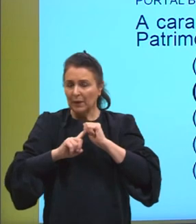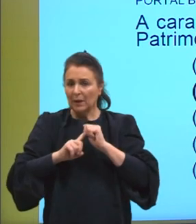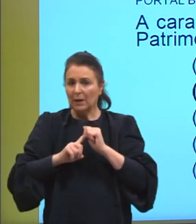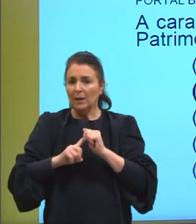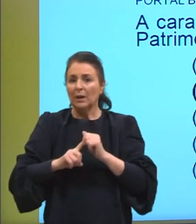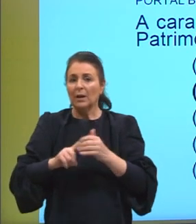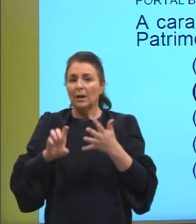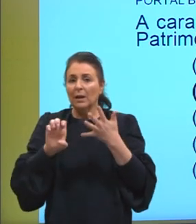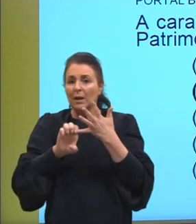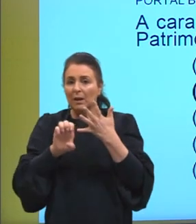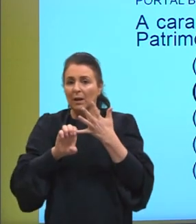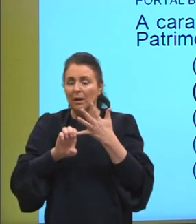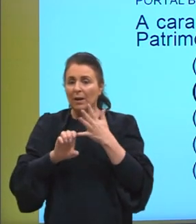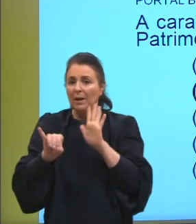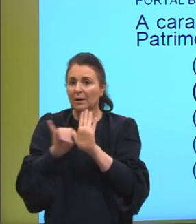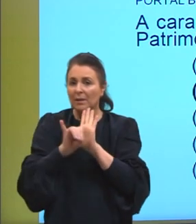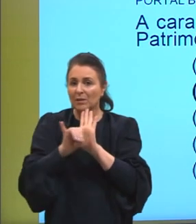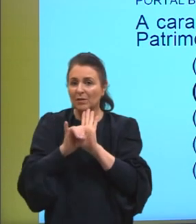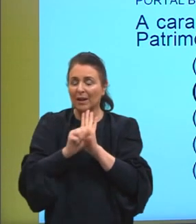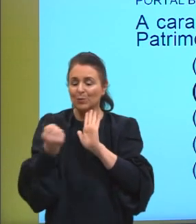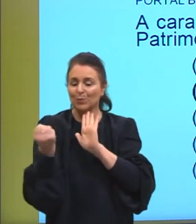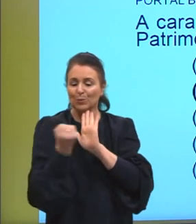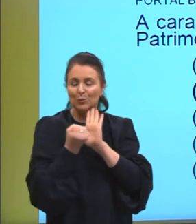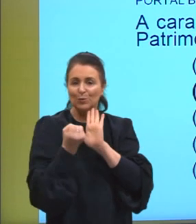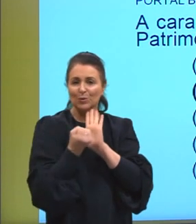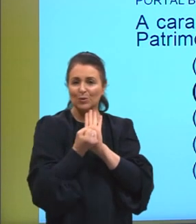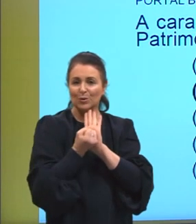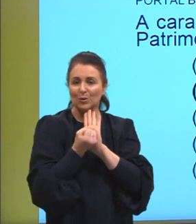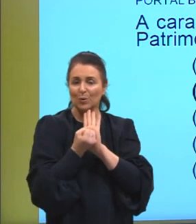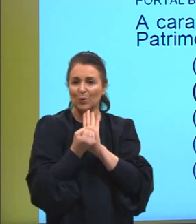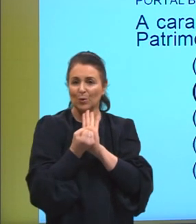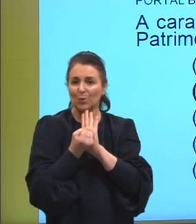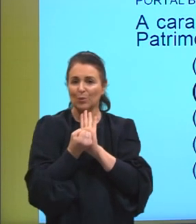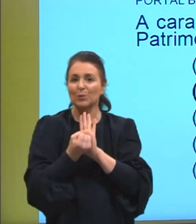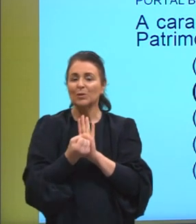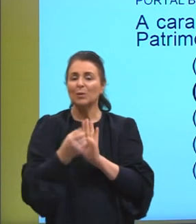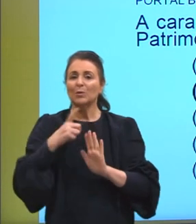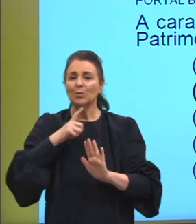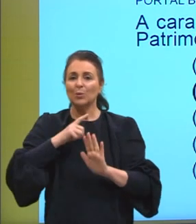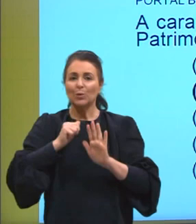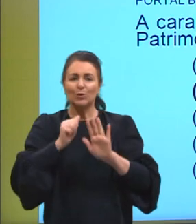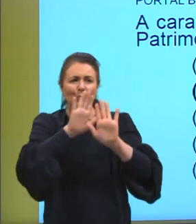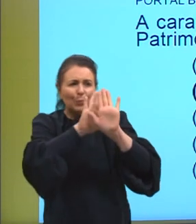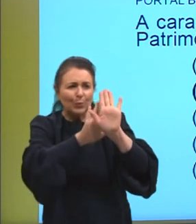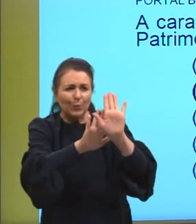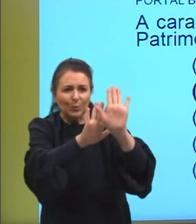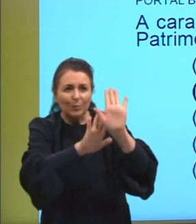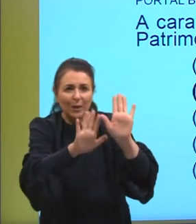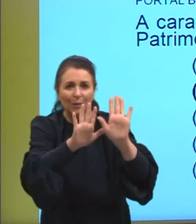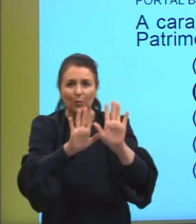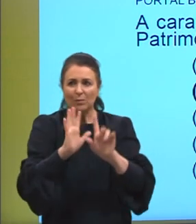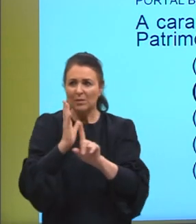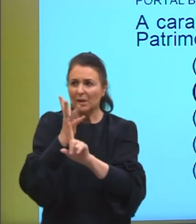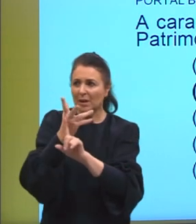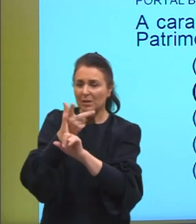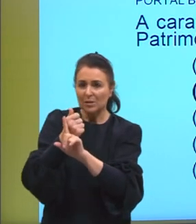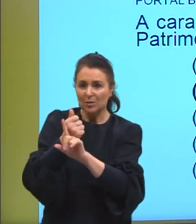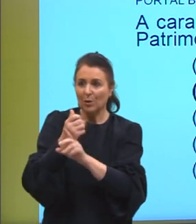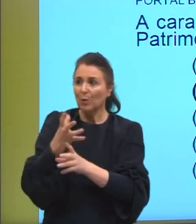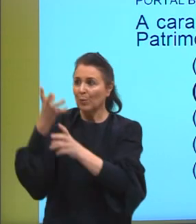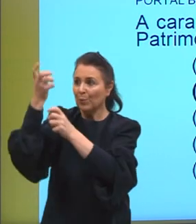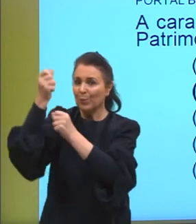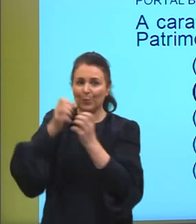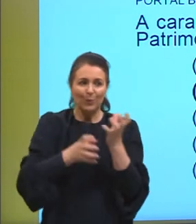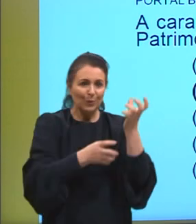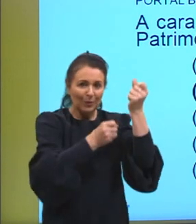Letra I. Identificação de simbologias presentes nos monumentos artísticos. Também tem monumentos, mas o frevo faz